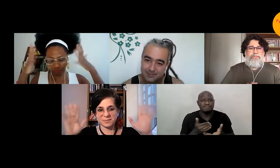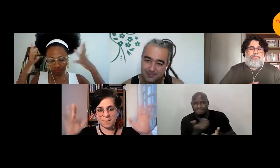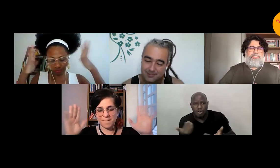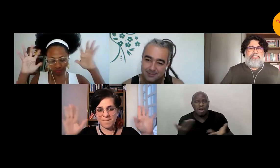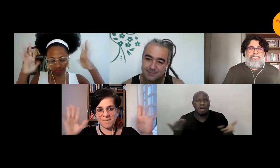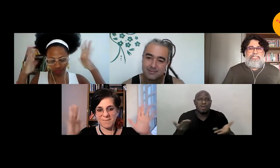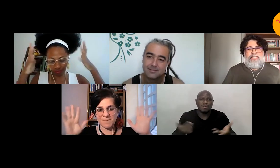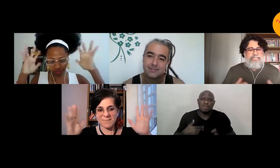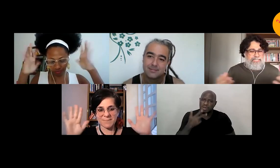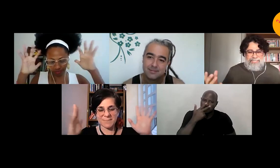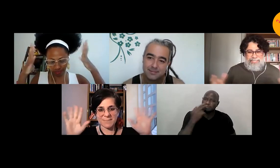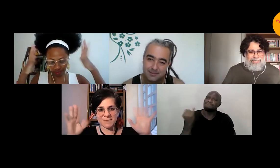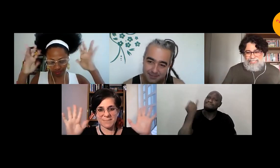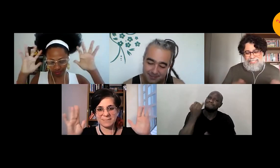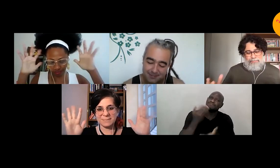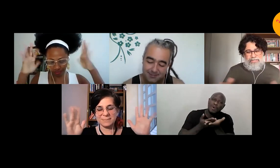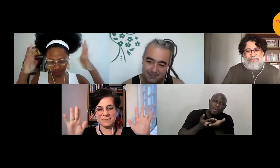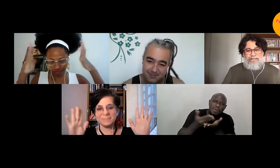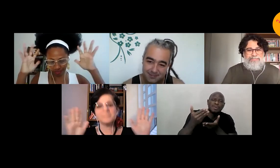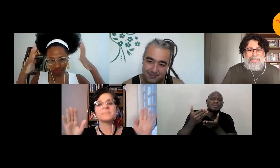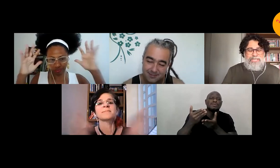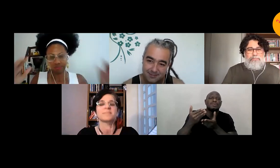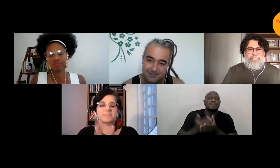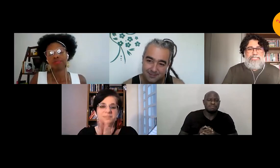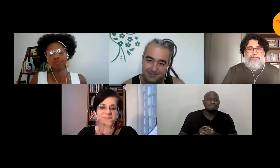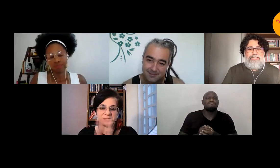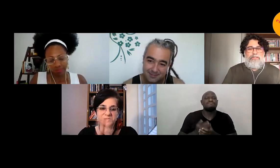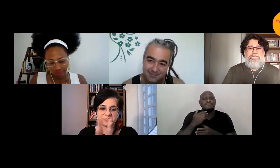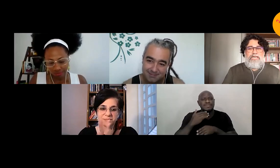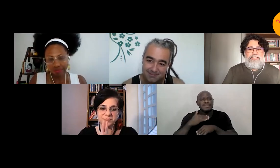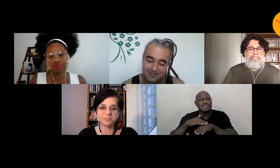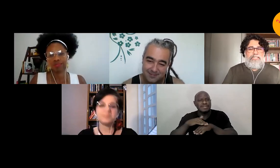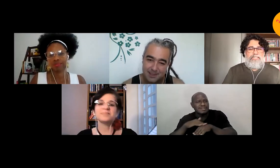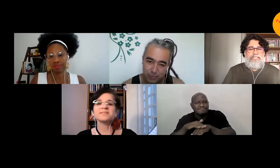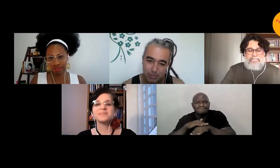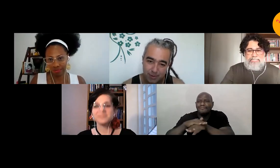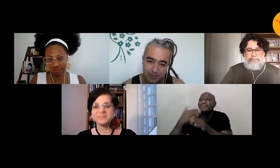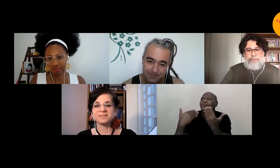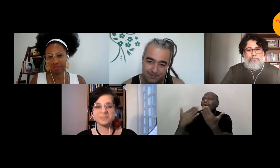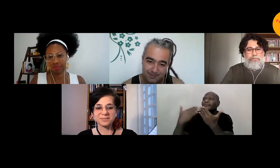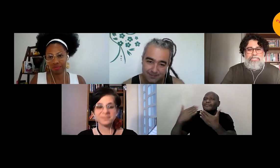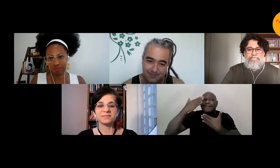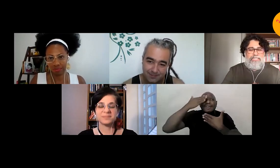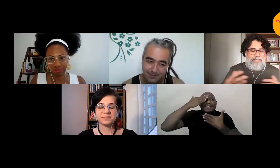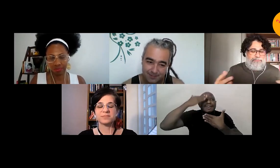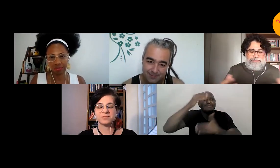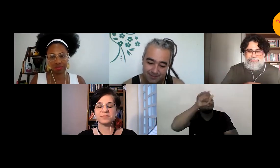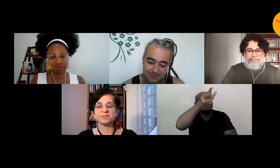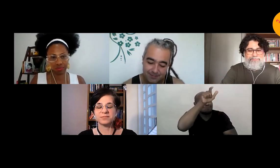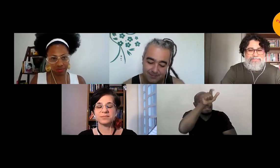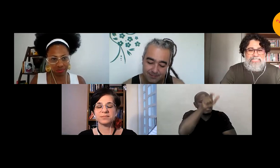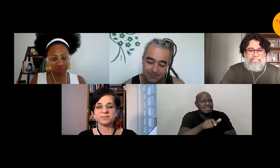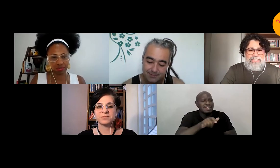acho importante iniciar essa minha fala, prestando essa homenagem a essa grande figura pública que